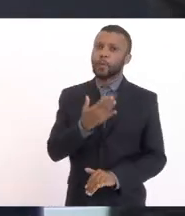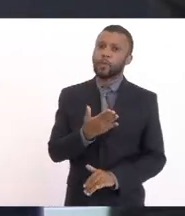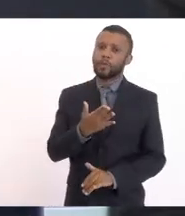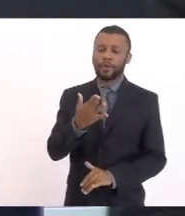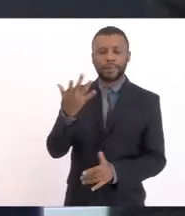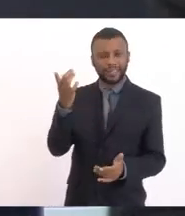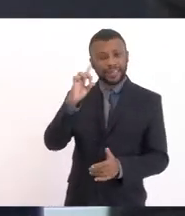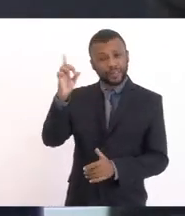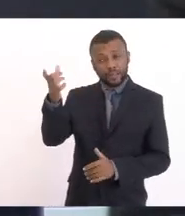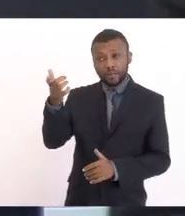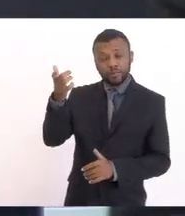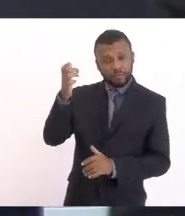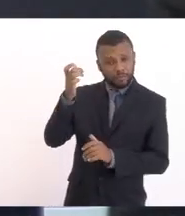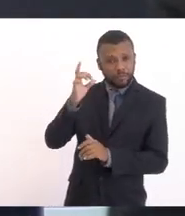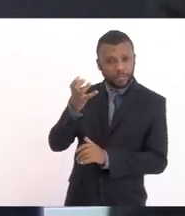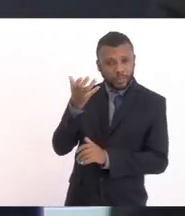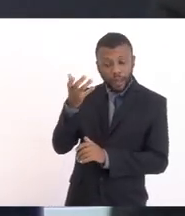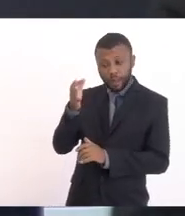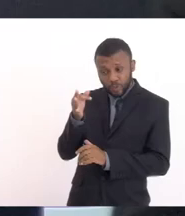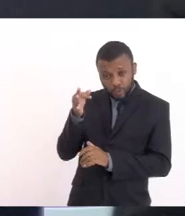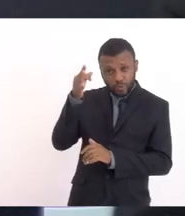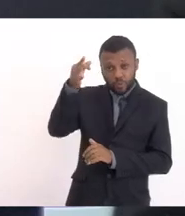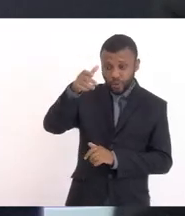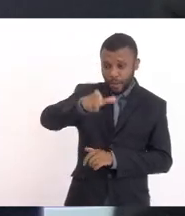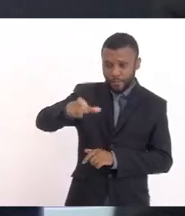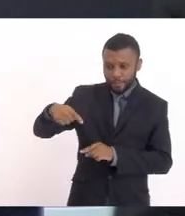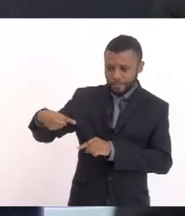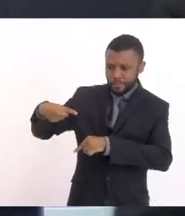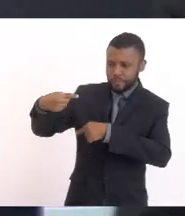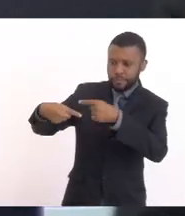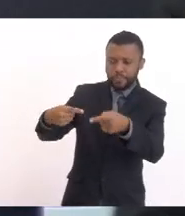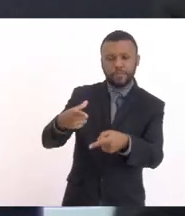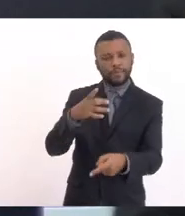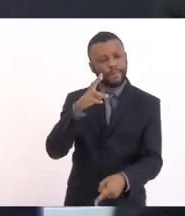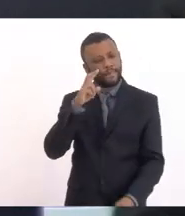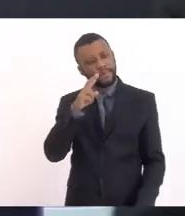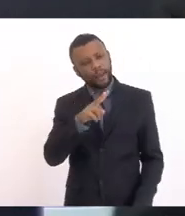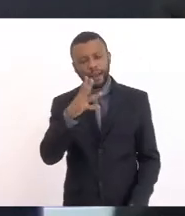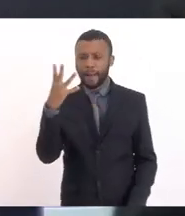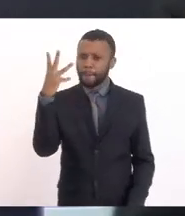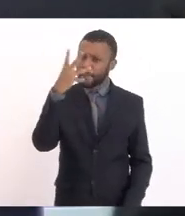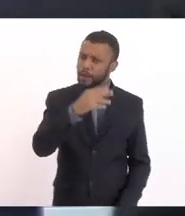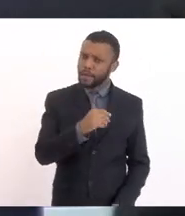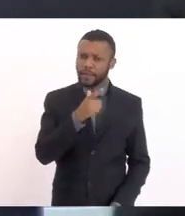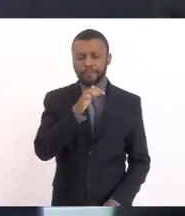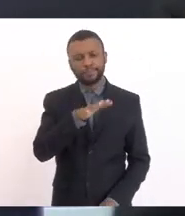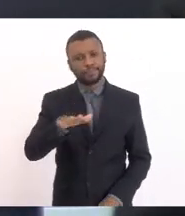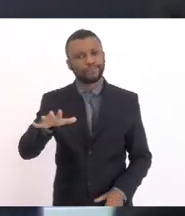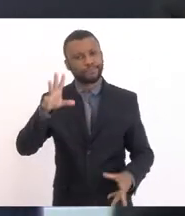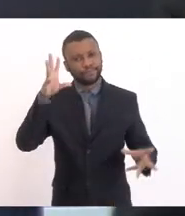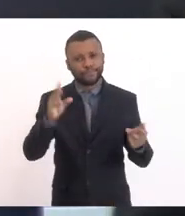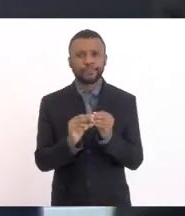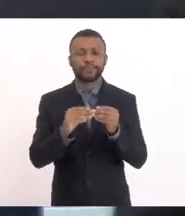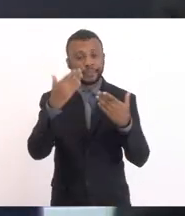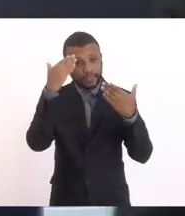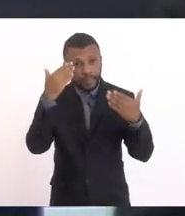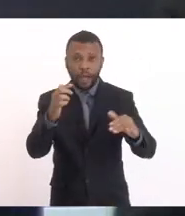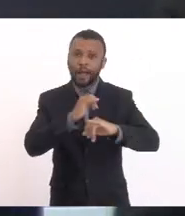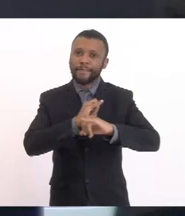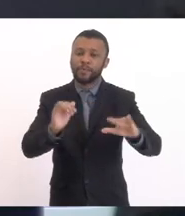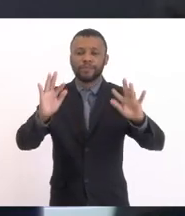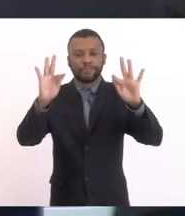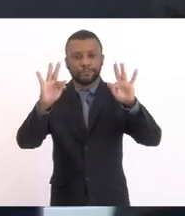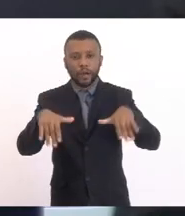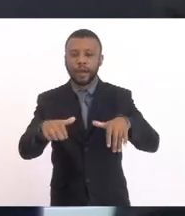As próximas gerações Vão poder ver aquela beleza Que é aquele sistema lagunar No mais Agradeço a todos E dou por encerrada Essa